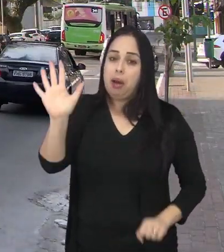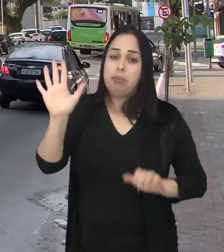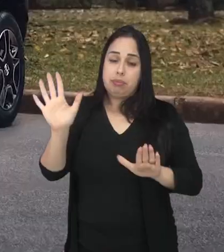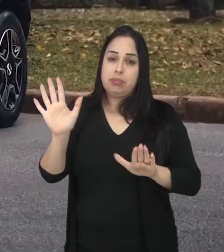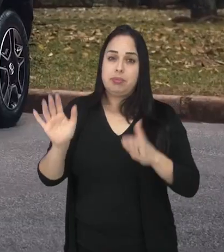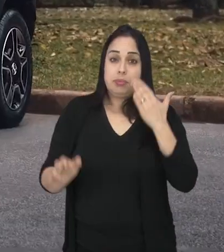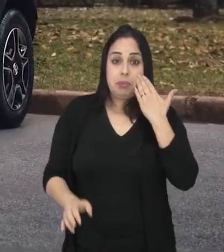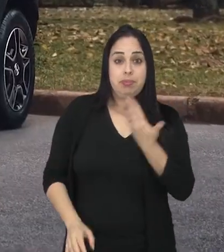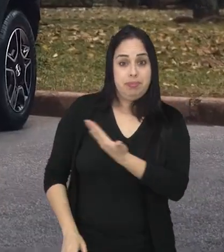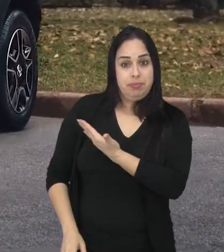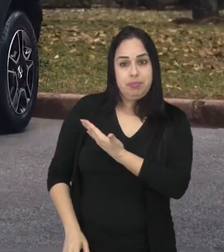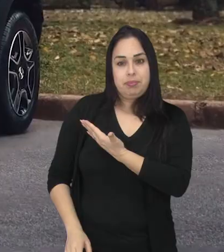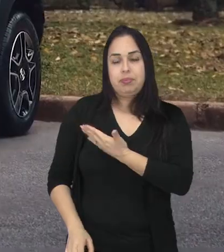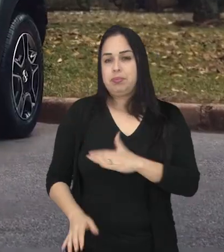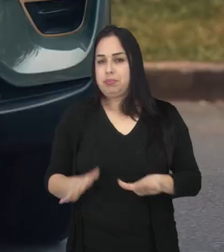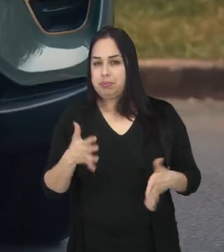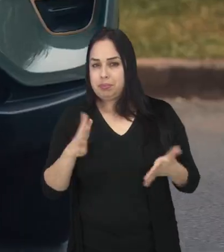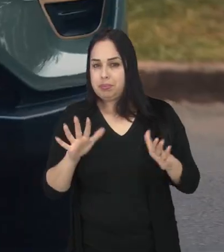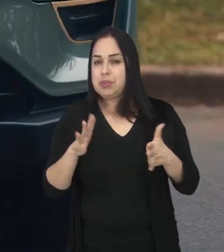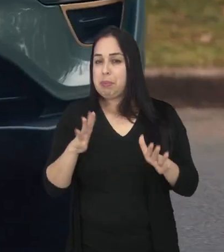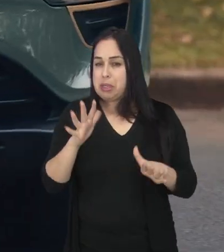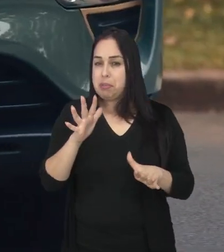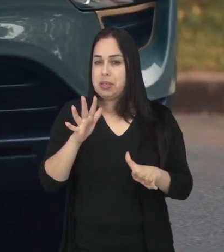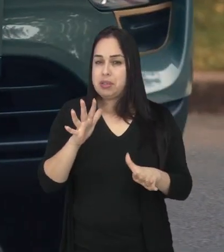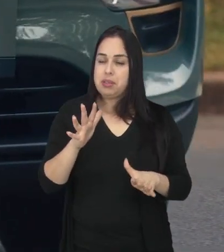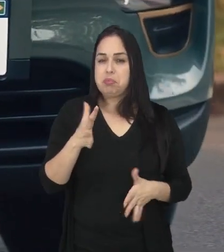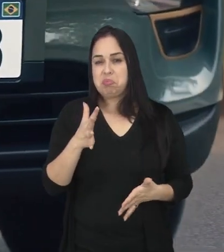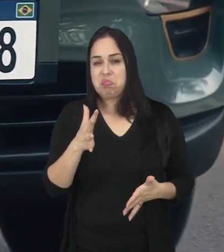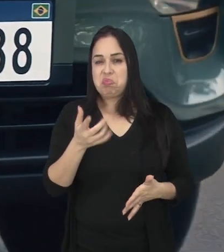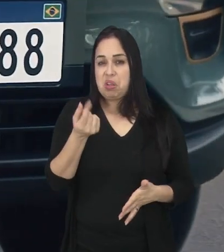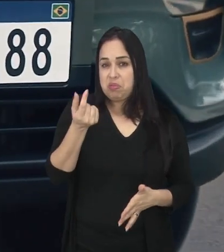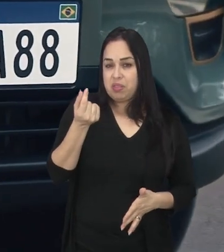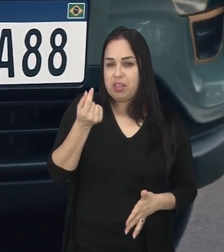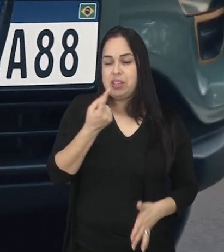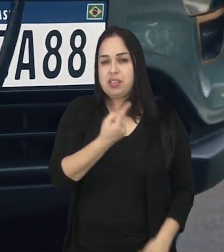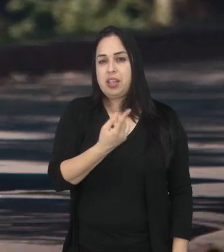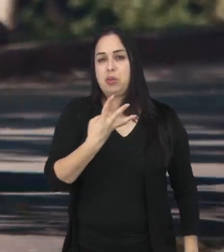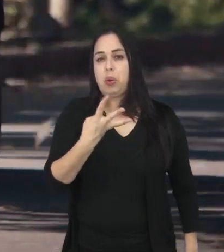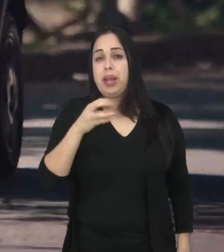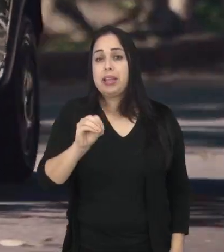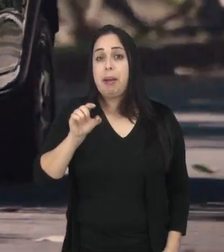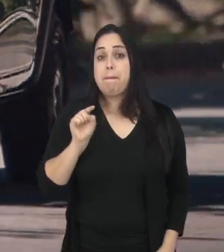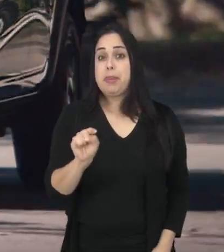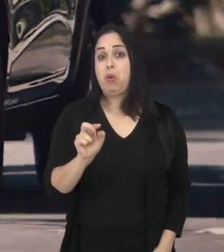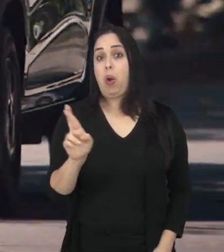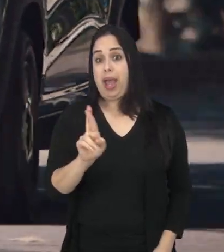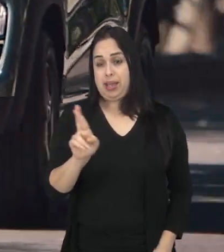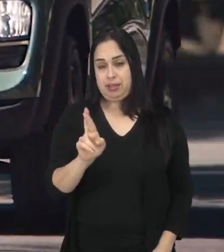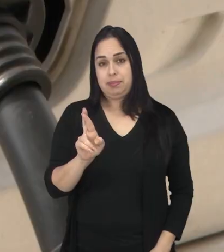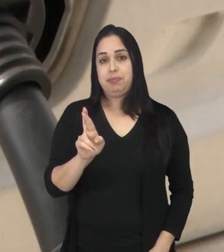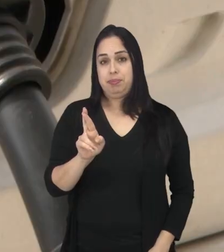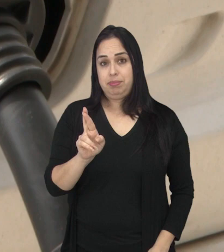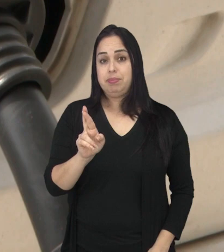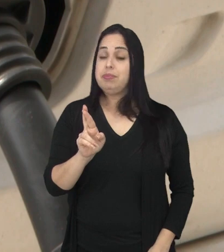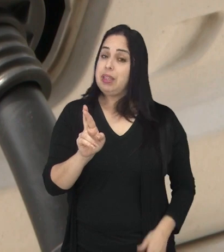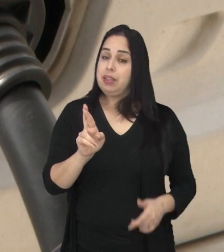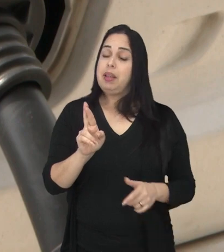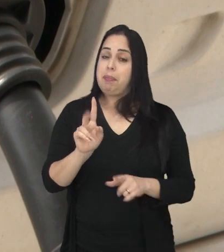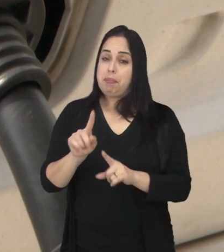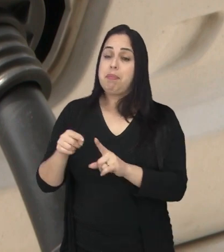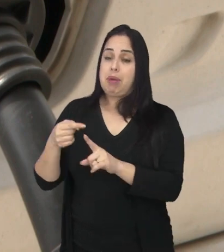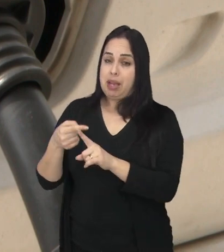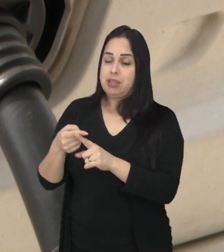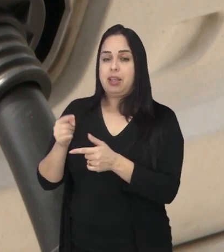populares. Mas, independente da marca, um modelo de entrada, por exemplo, custa em média 140 mil reais. E além do